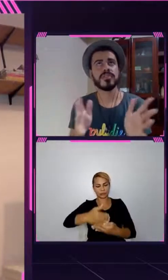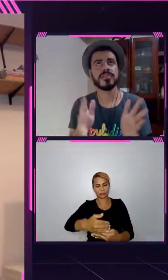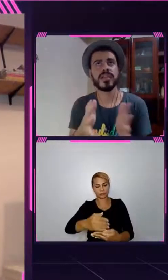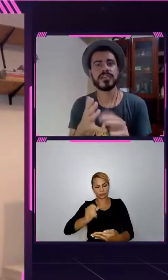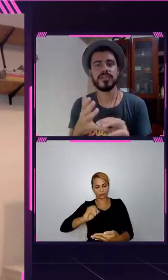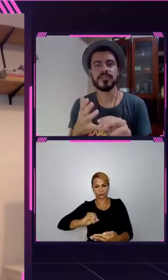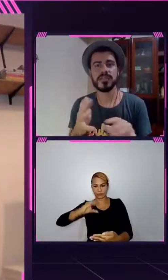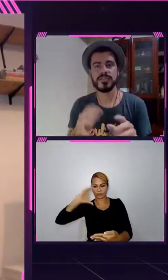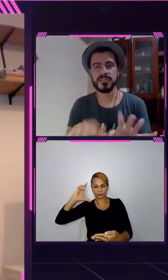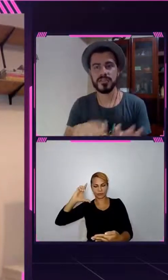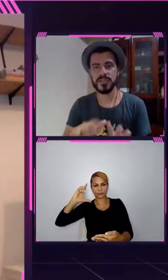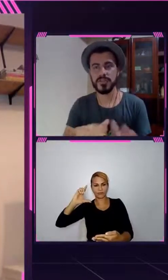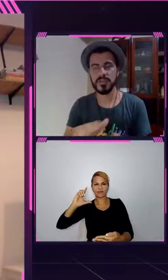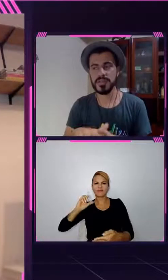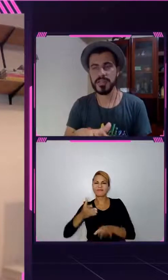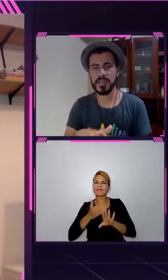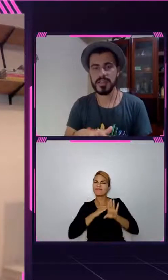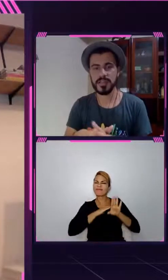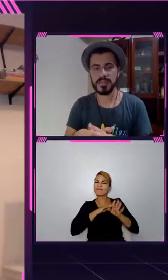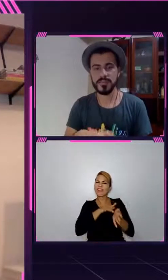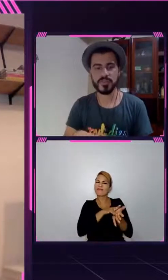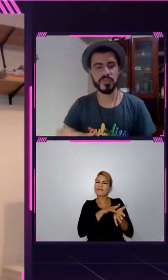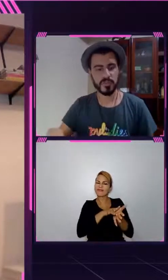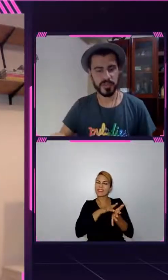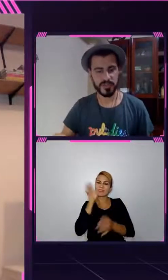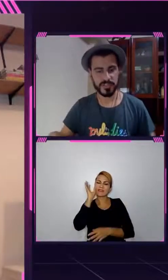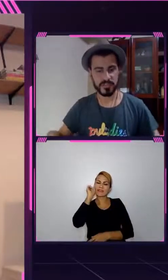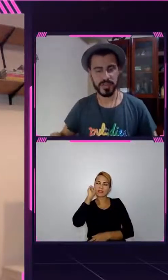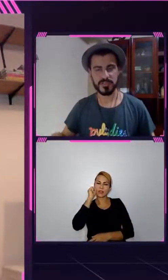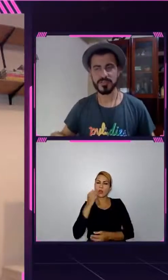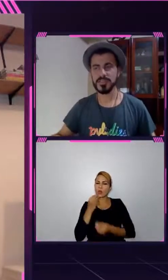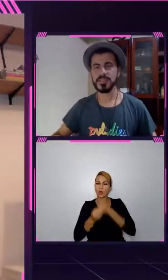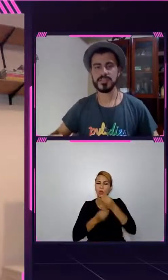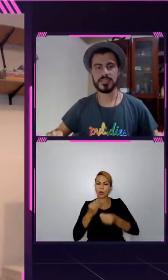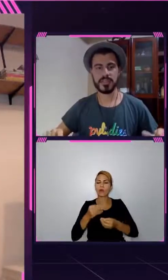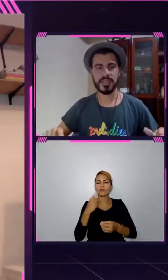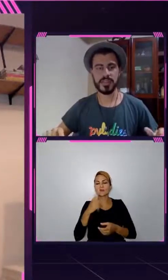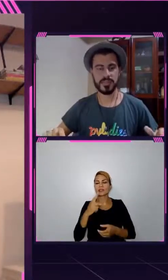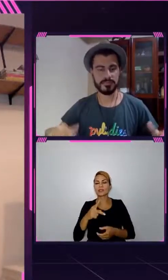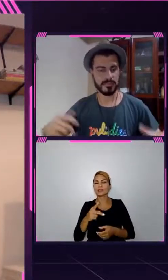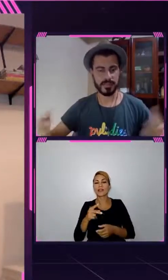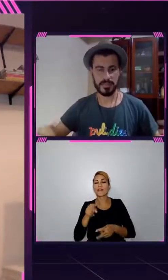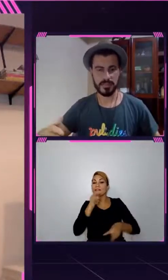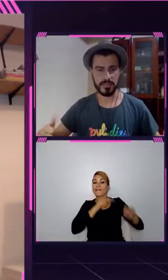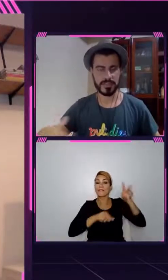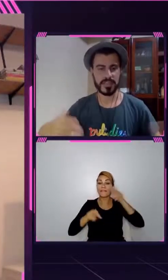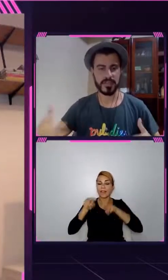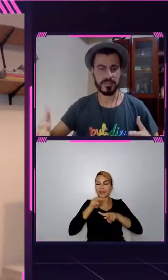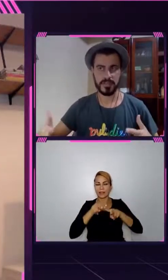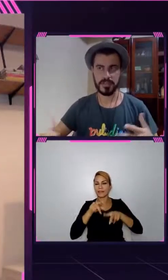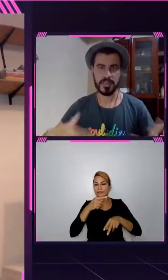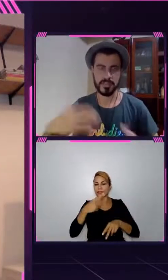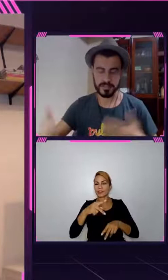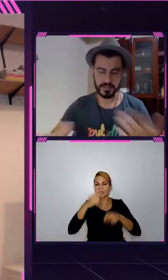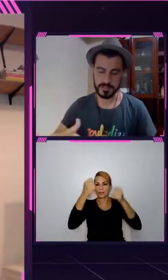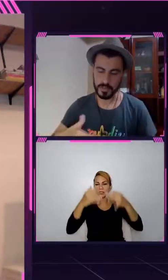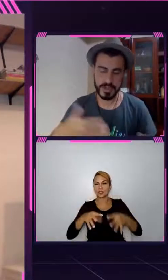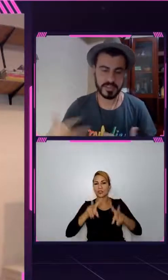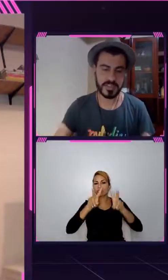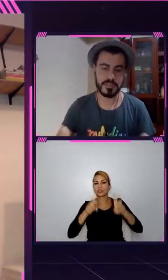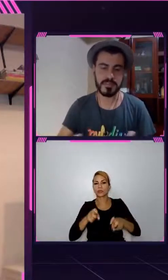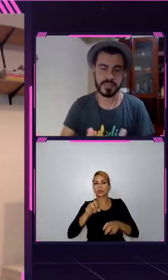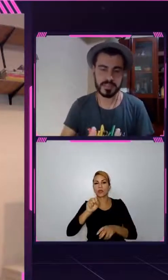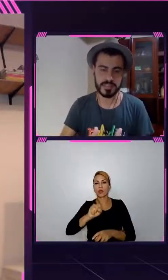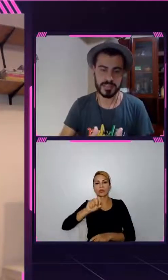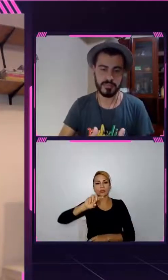como você enxerga essa contradição, você falou ali dos oito milhões de pythonistas, você, eu